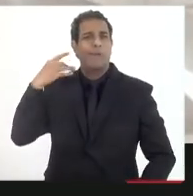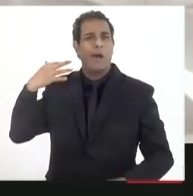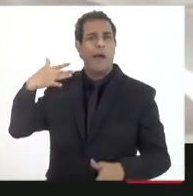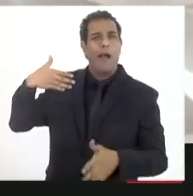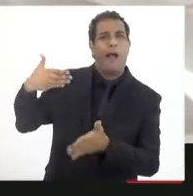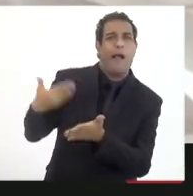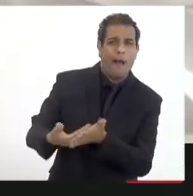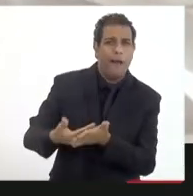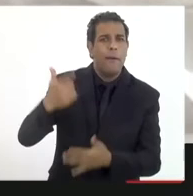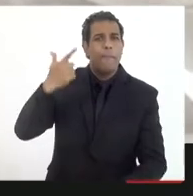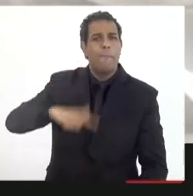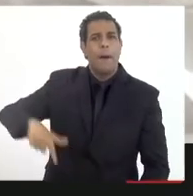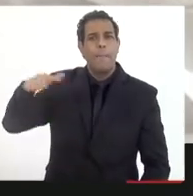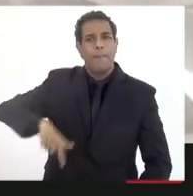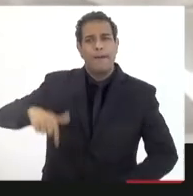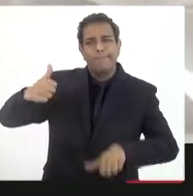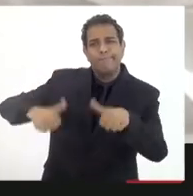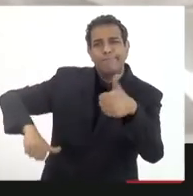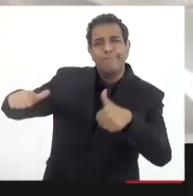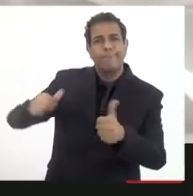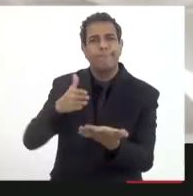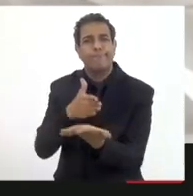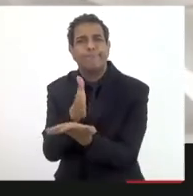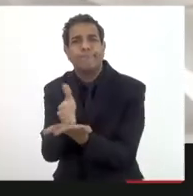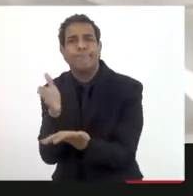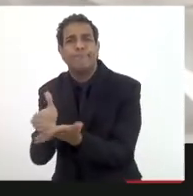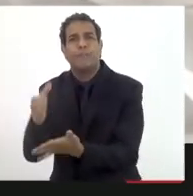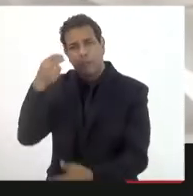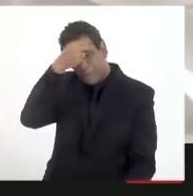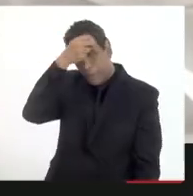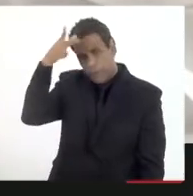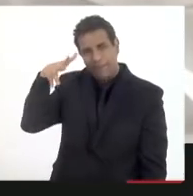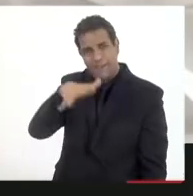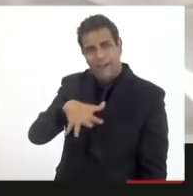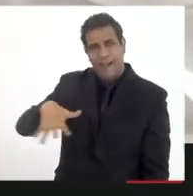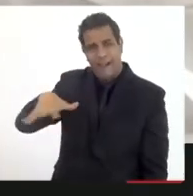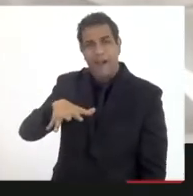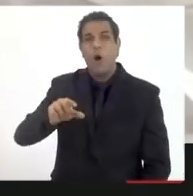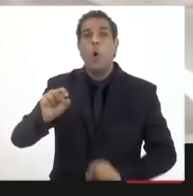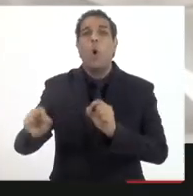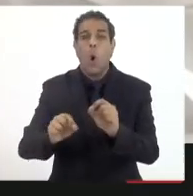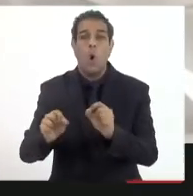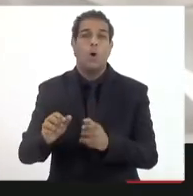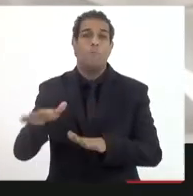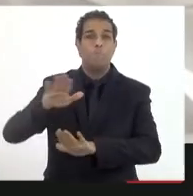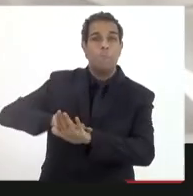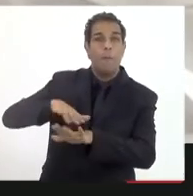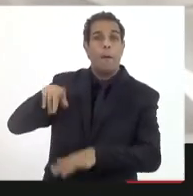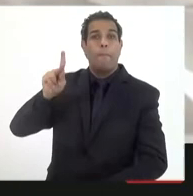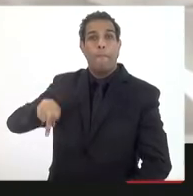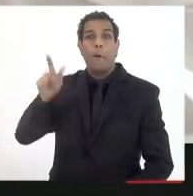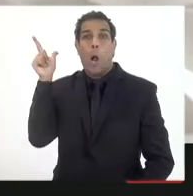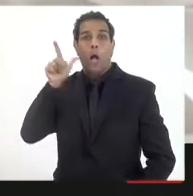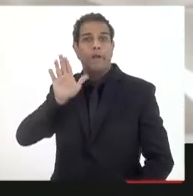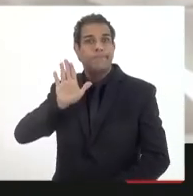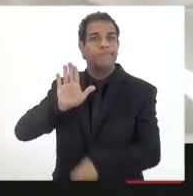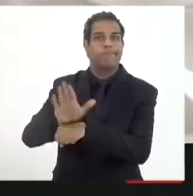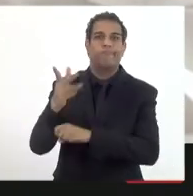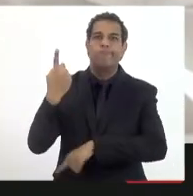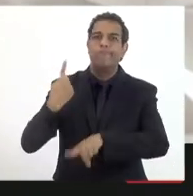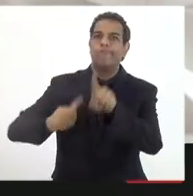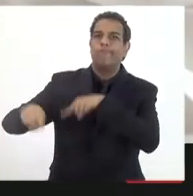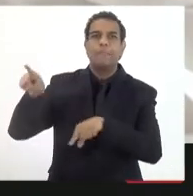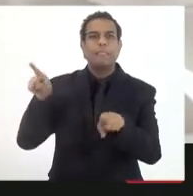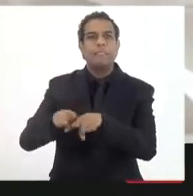tivemos, observamos aí nos municípios dos roios do petróleo, o quanto eles contribuíram e, ao mesmo tempo,